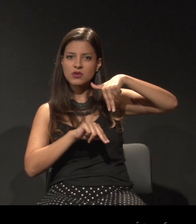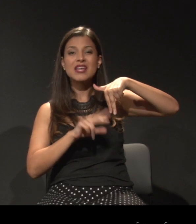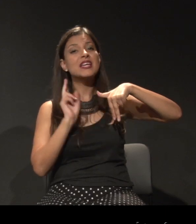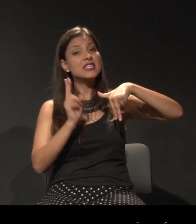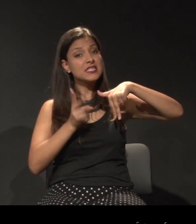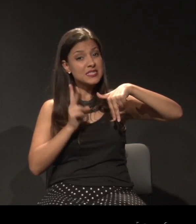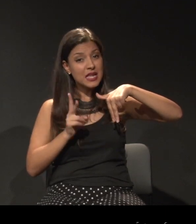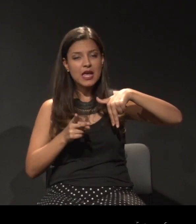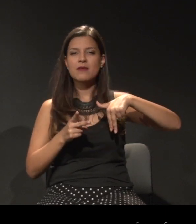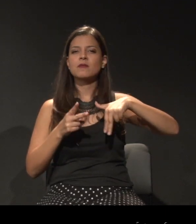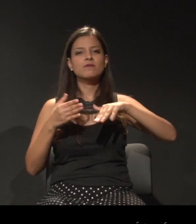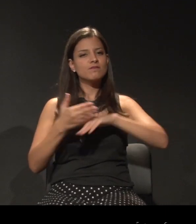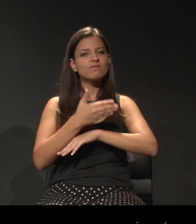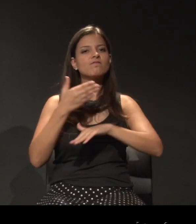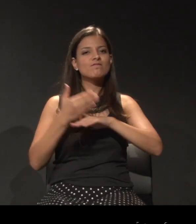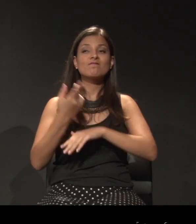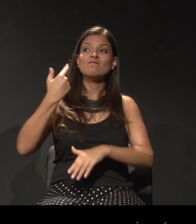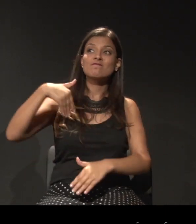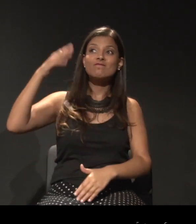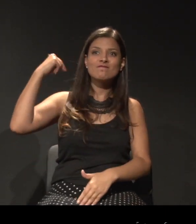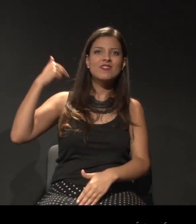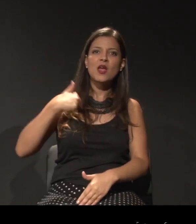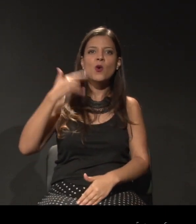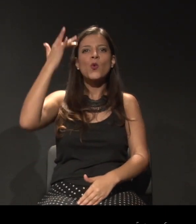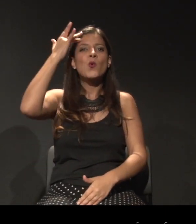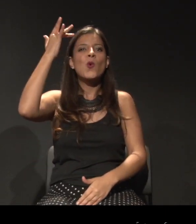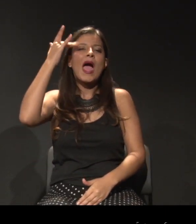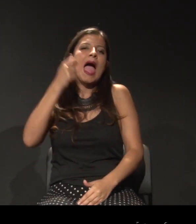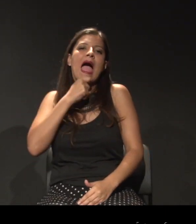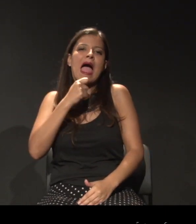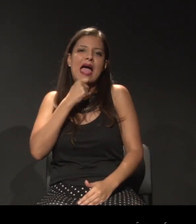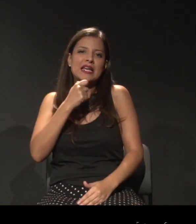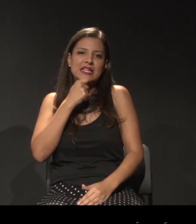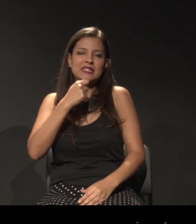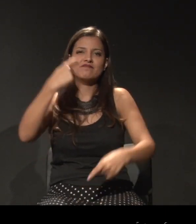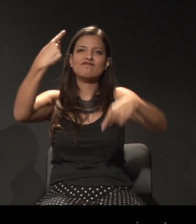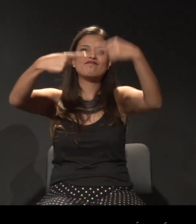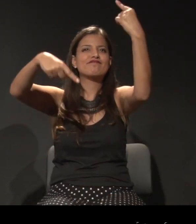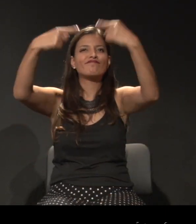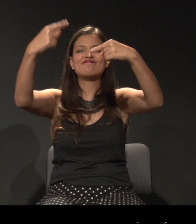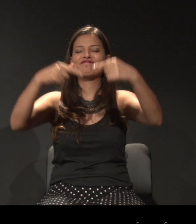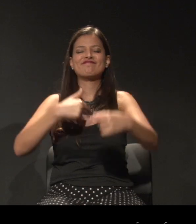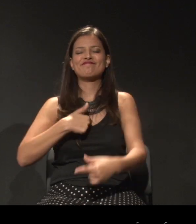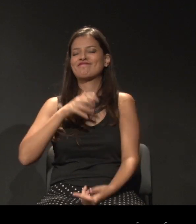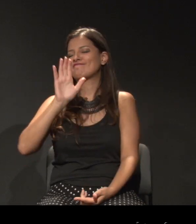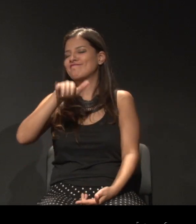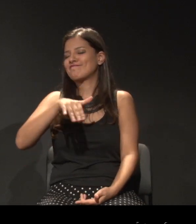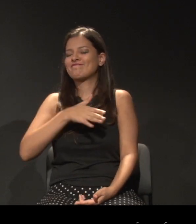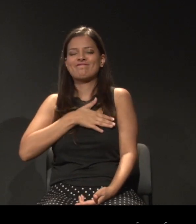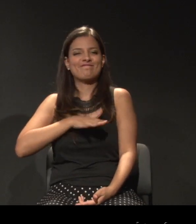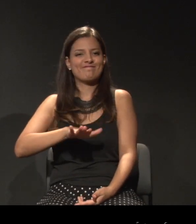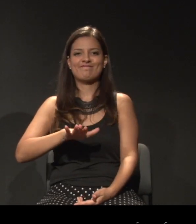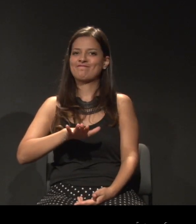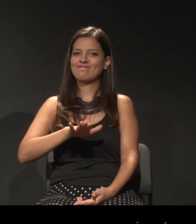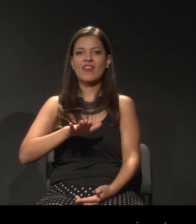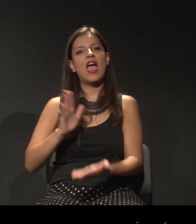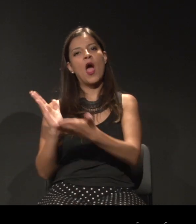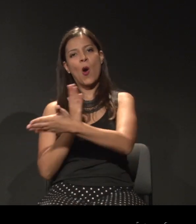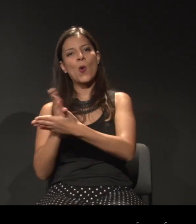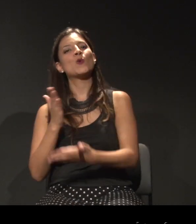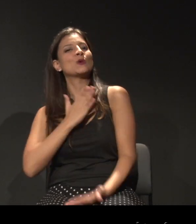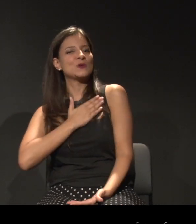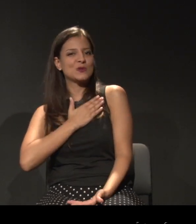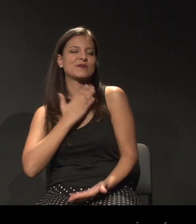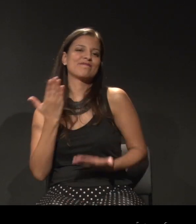imaturidade naquele período, às vezes esses debates me agradavam, outras vezes me desagradavam. O fato é que